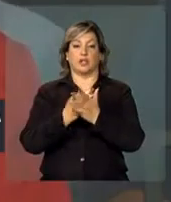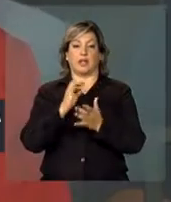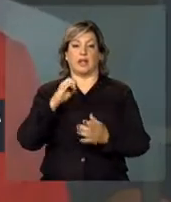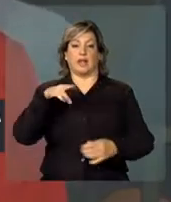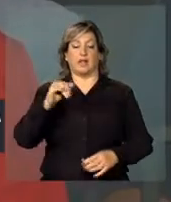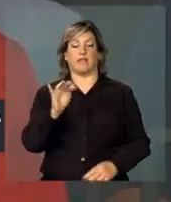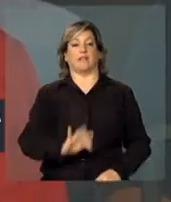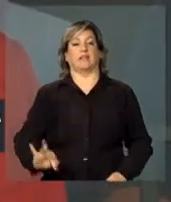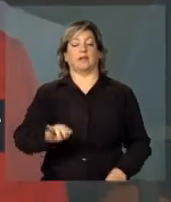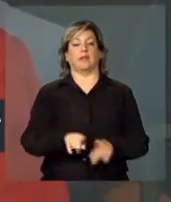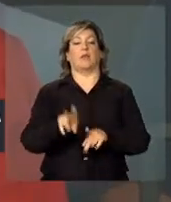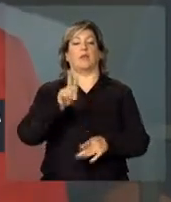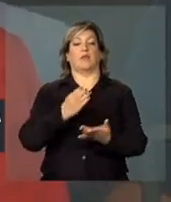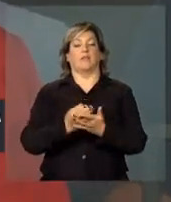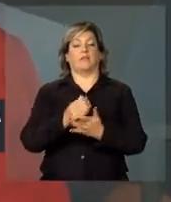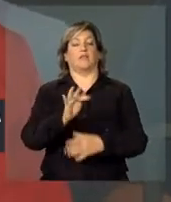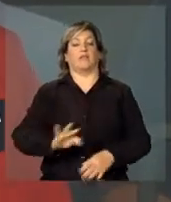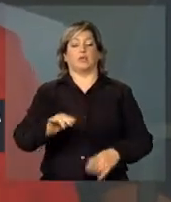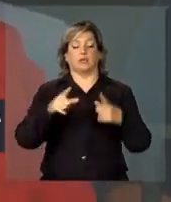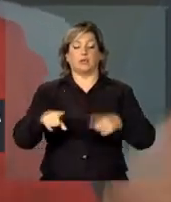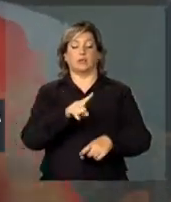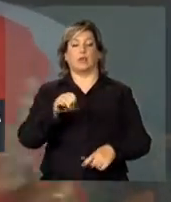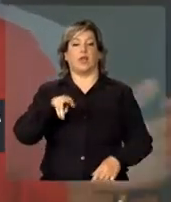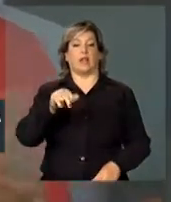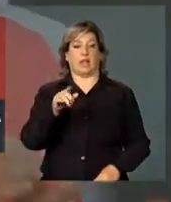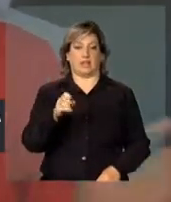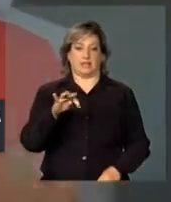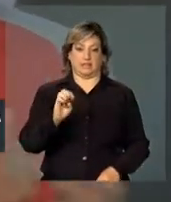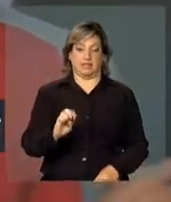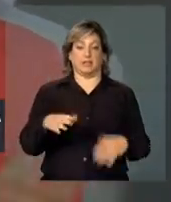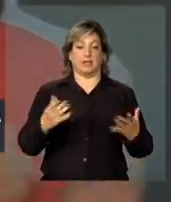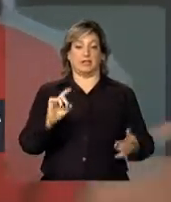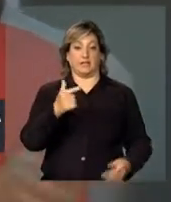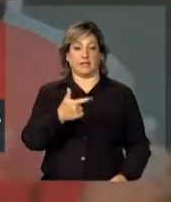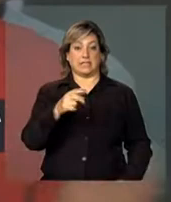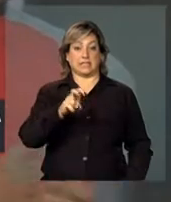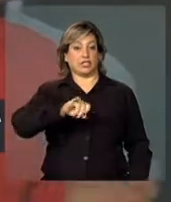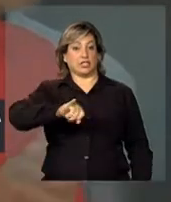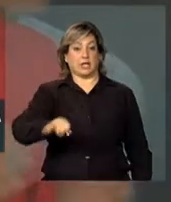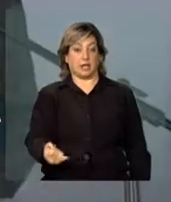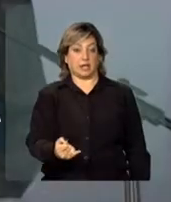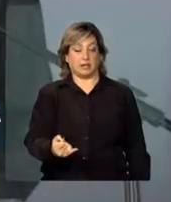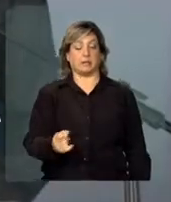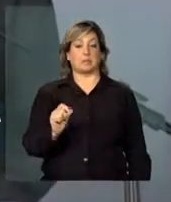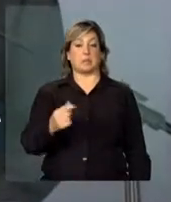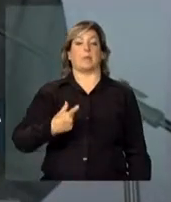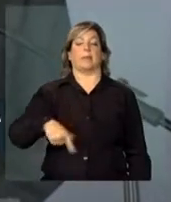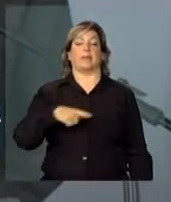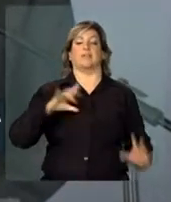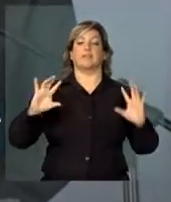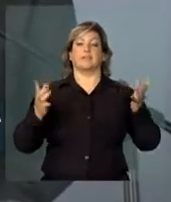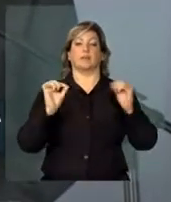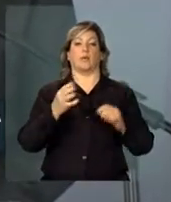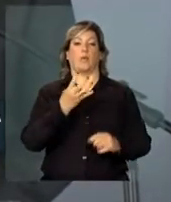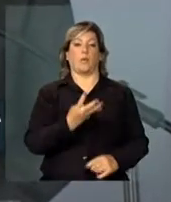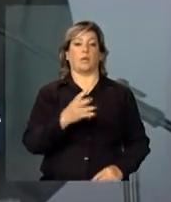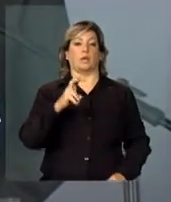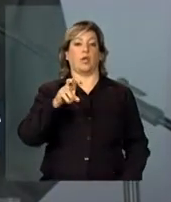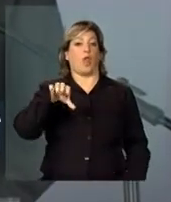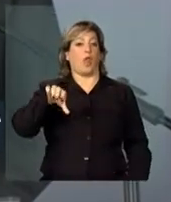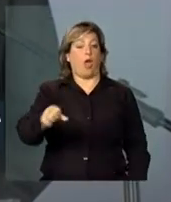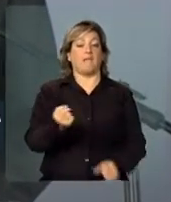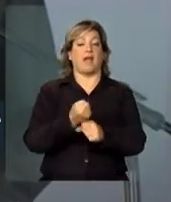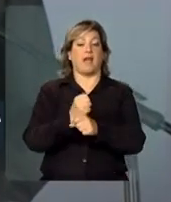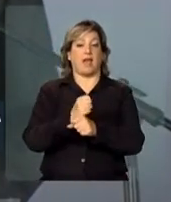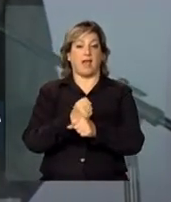universidade federal na Zona Leste. Então, no dia 25 de janeiro, nós estamos celebrando 459